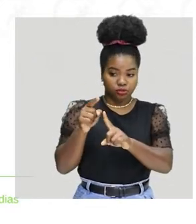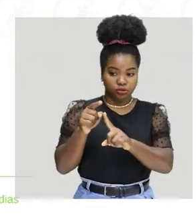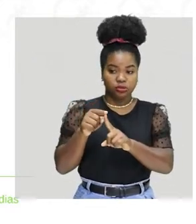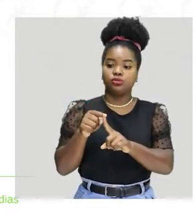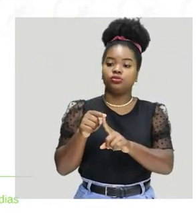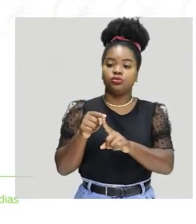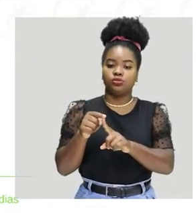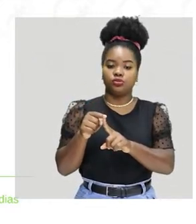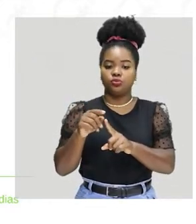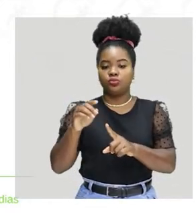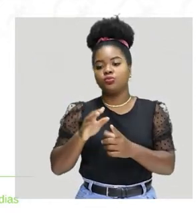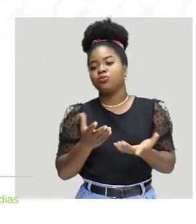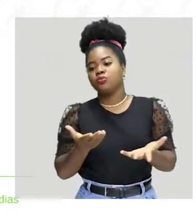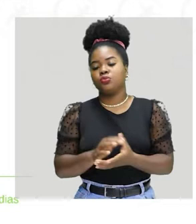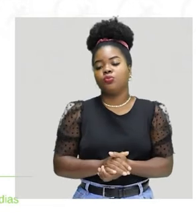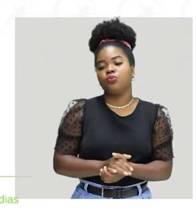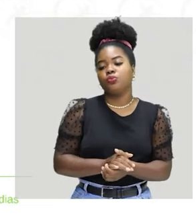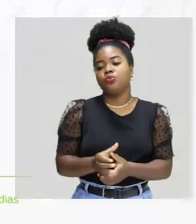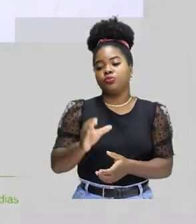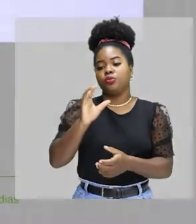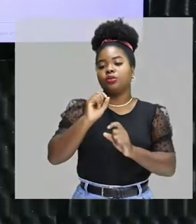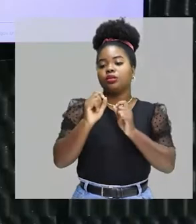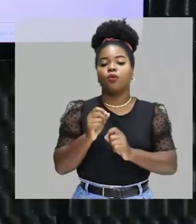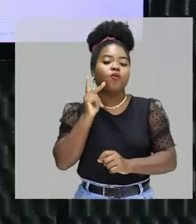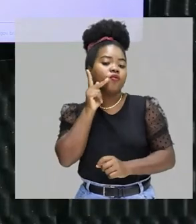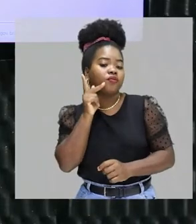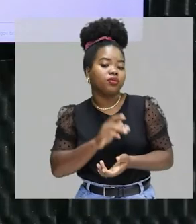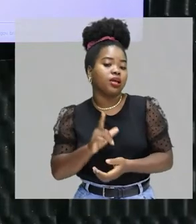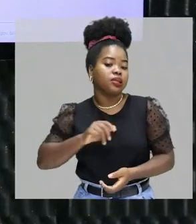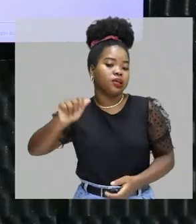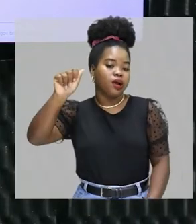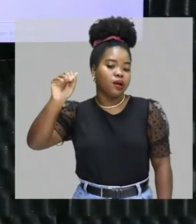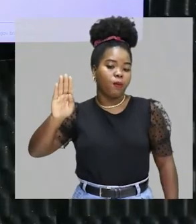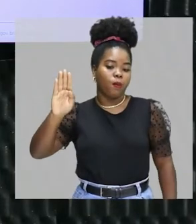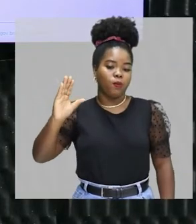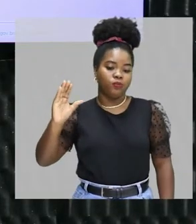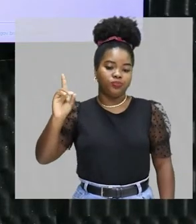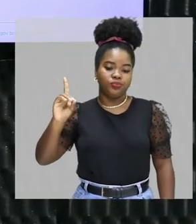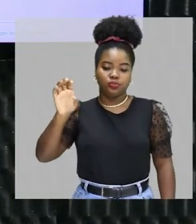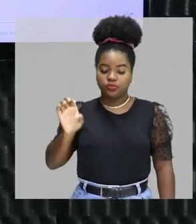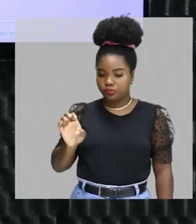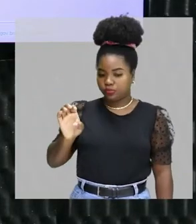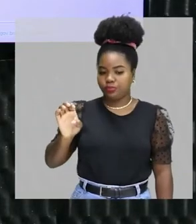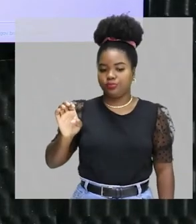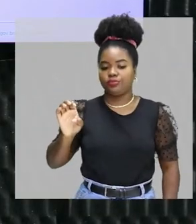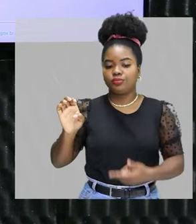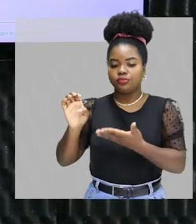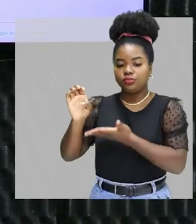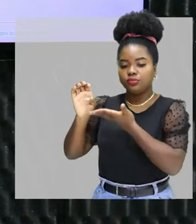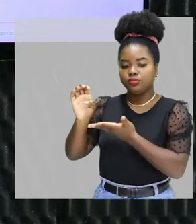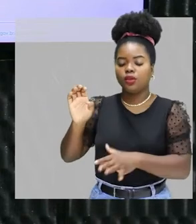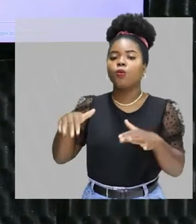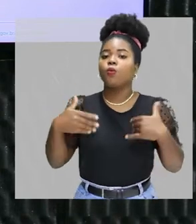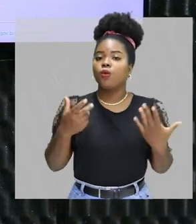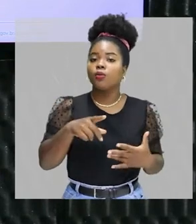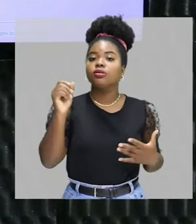alternativas, decantação e fervura, filtração e decantação, filtração e fermentação, decantação